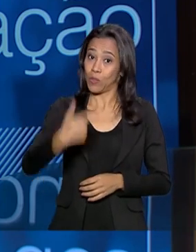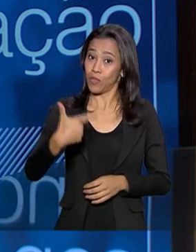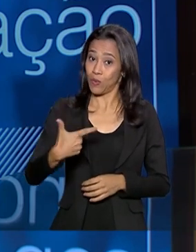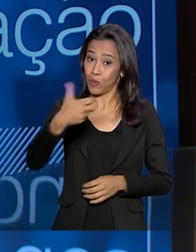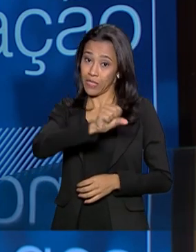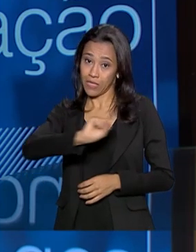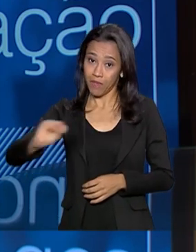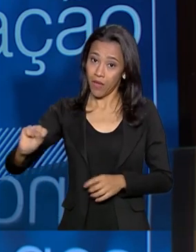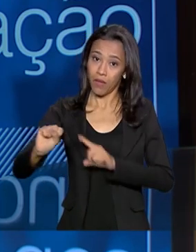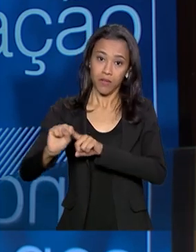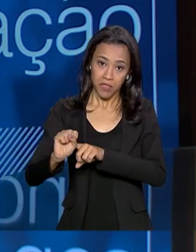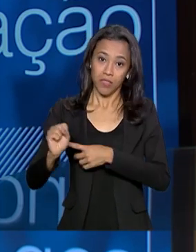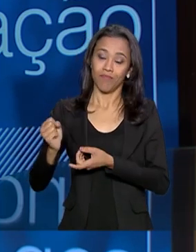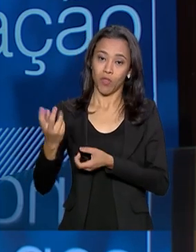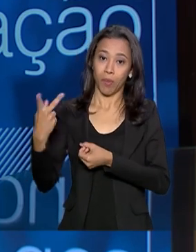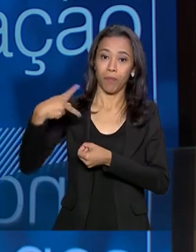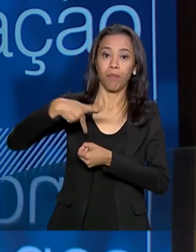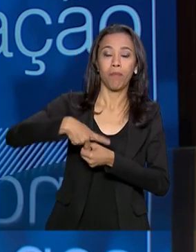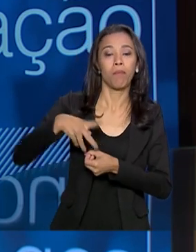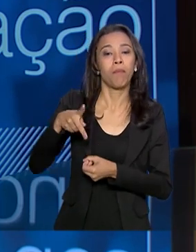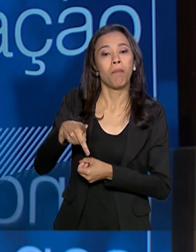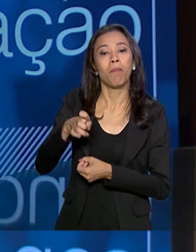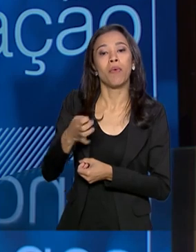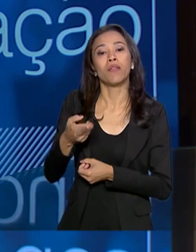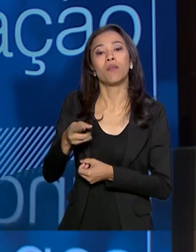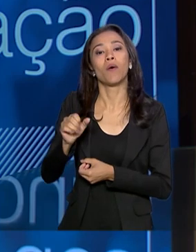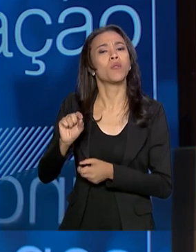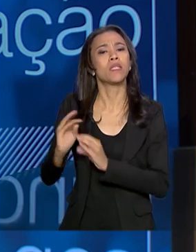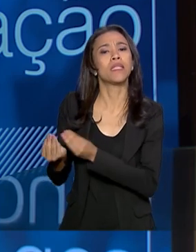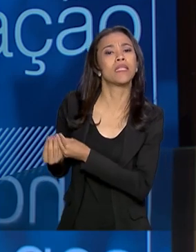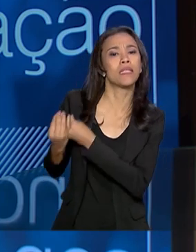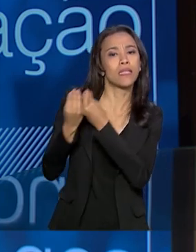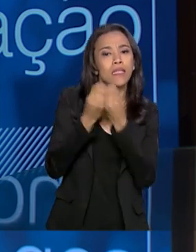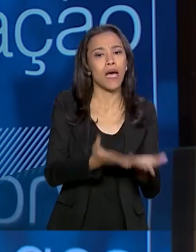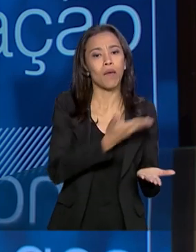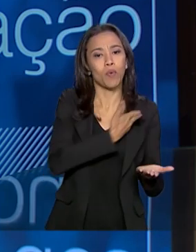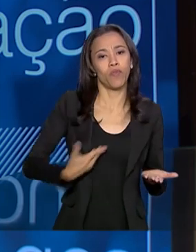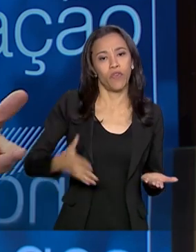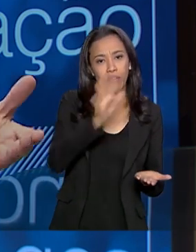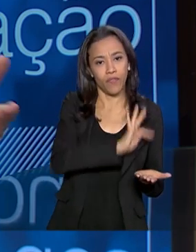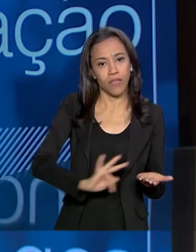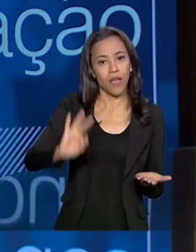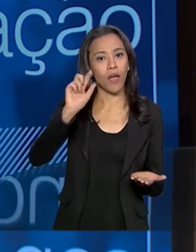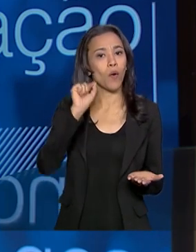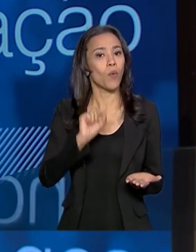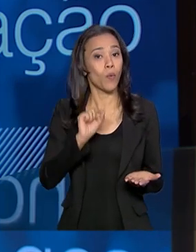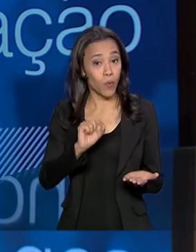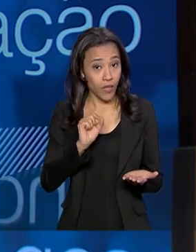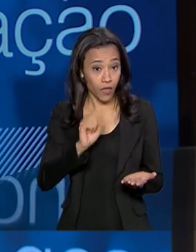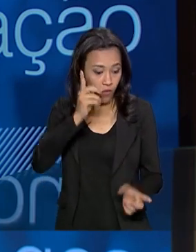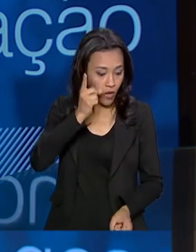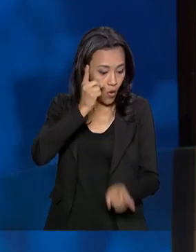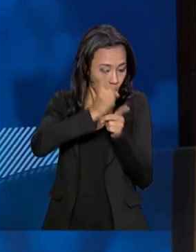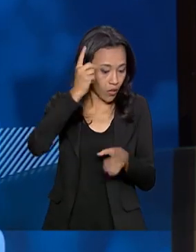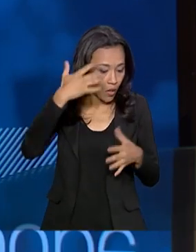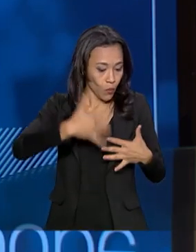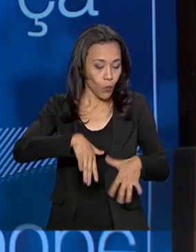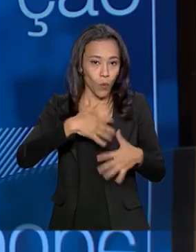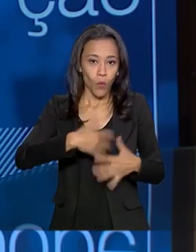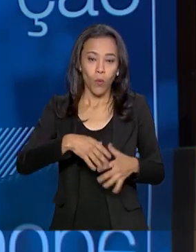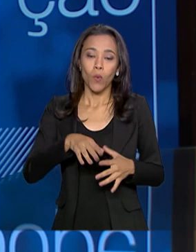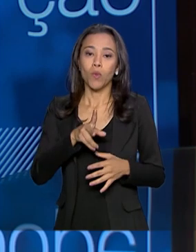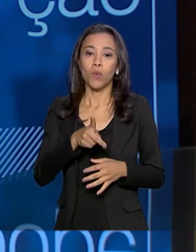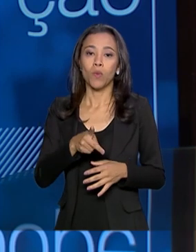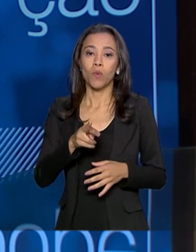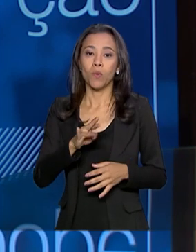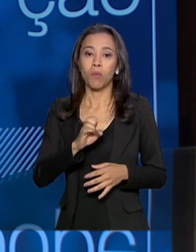que é essa questão aí da Petrobras, ela devolver para a União o excedente dos volumes ali encontrados no pré-sal na